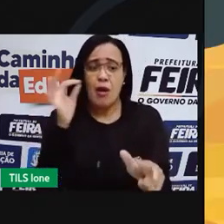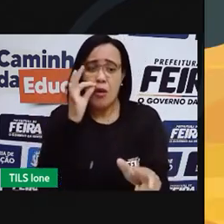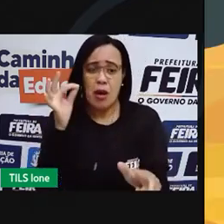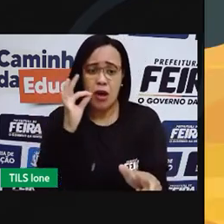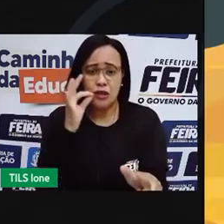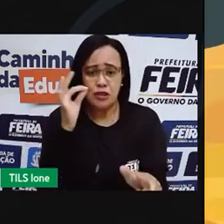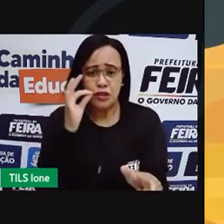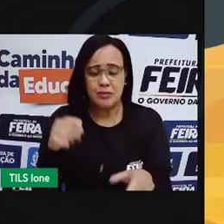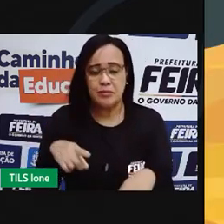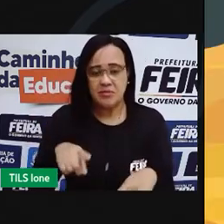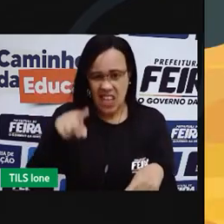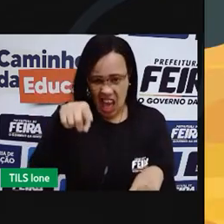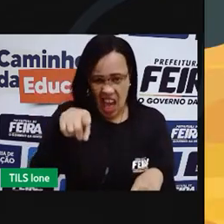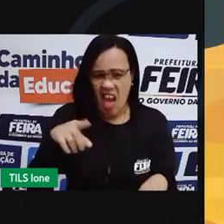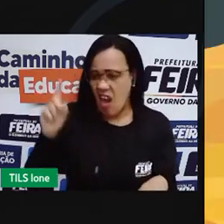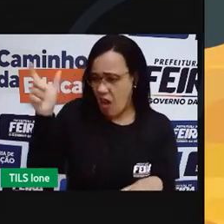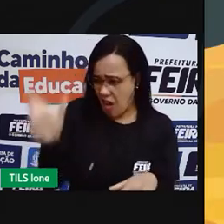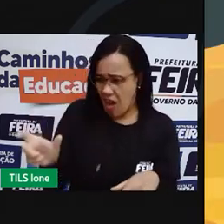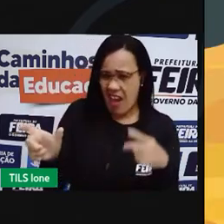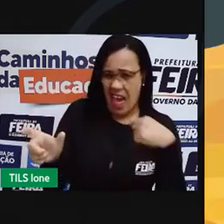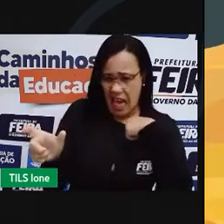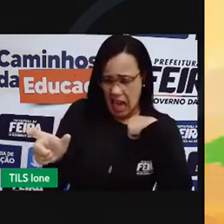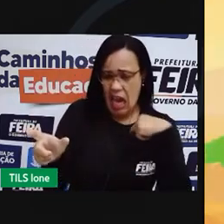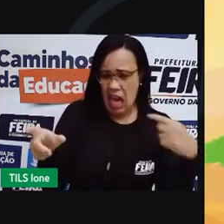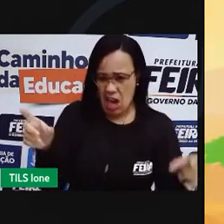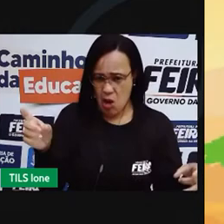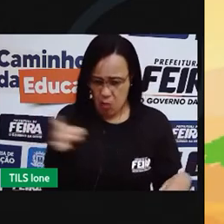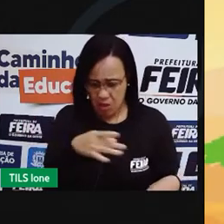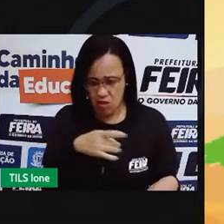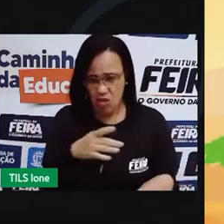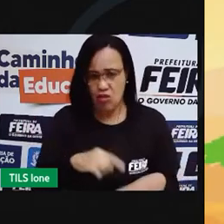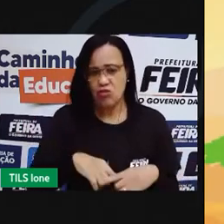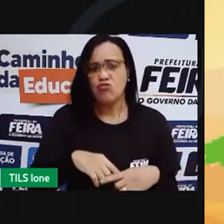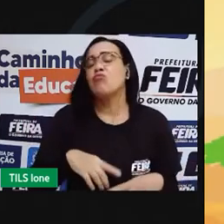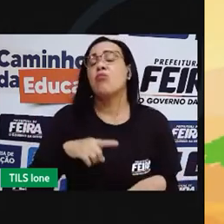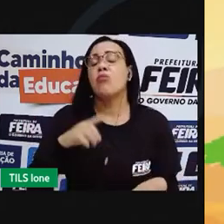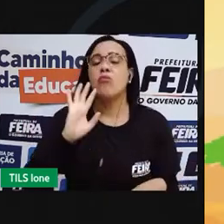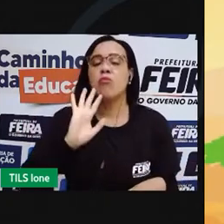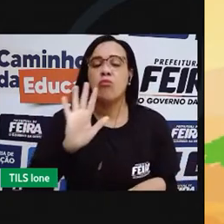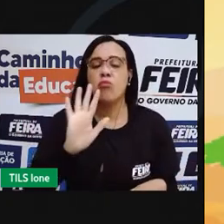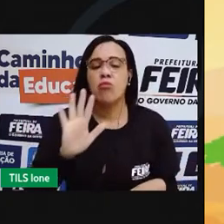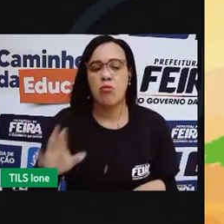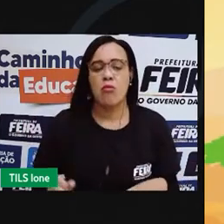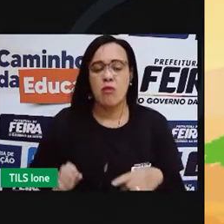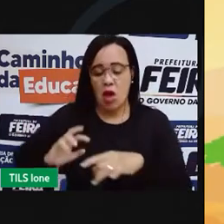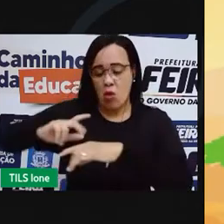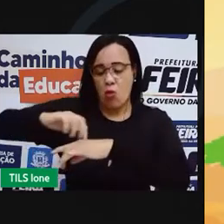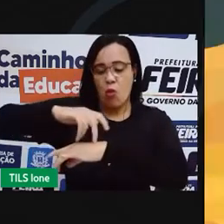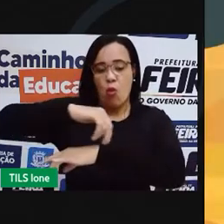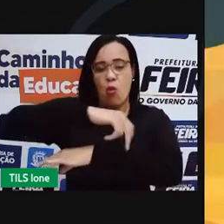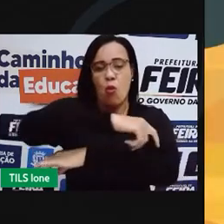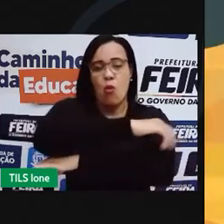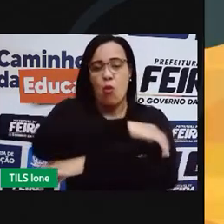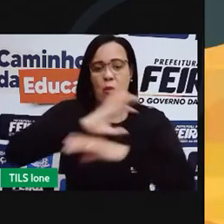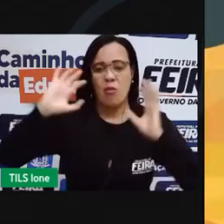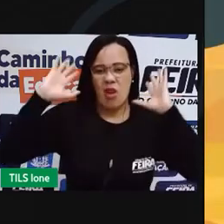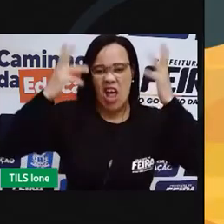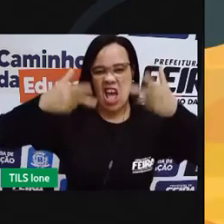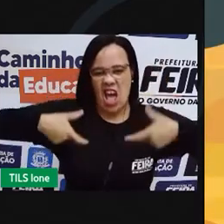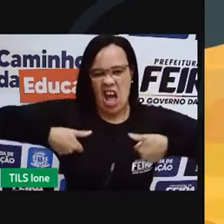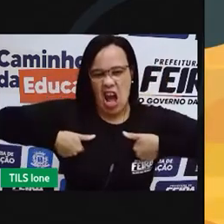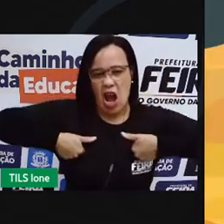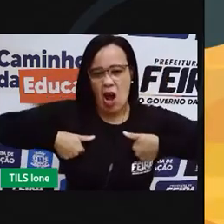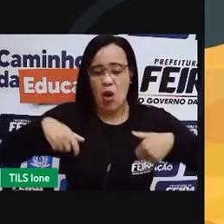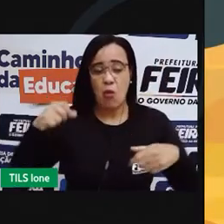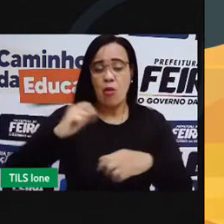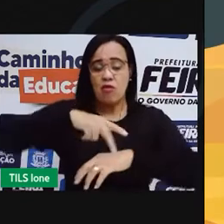é. Vou provar pra vocês que eu sou muito corajoso. Vou subir em cima do leão, rei da savana, e vou fazer uma